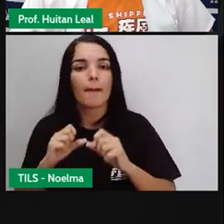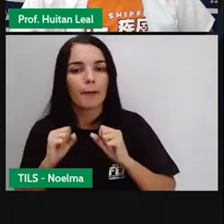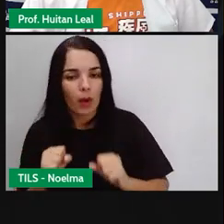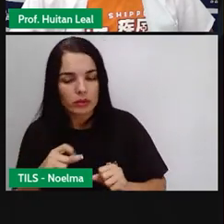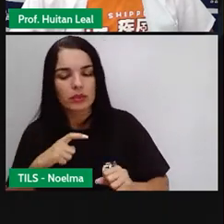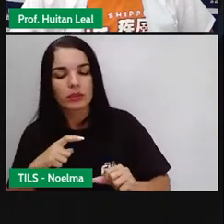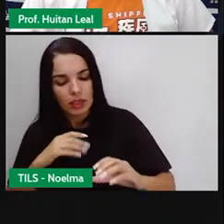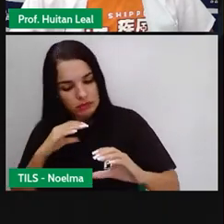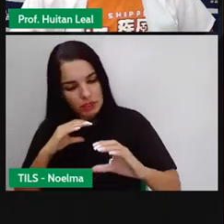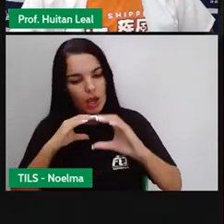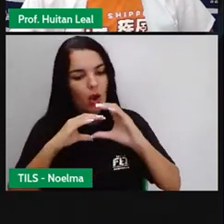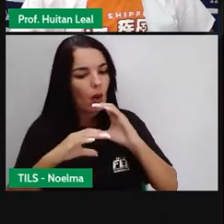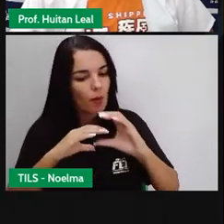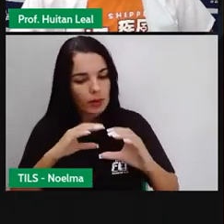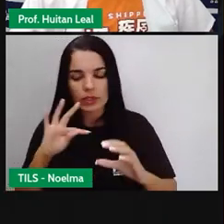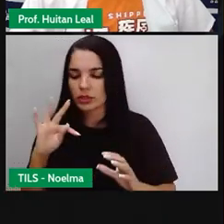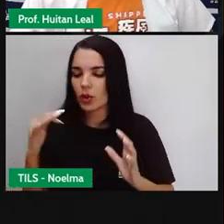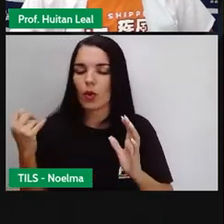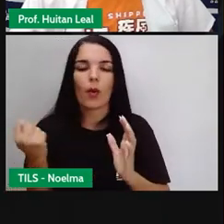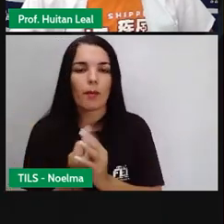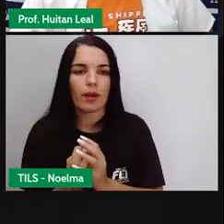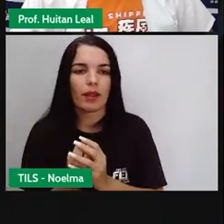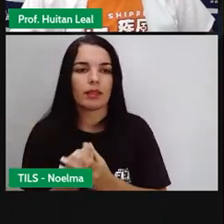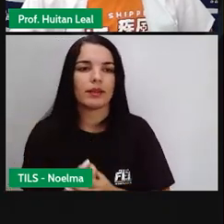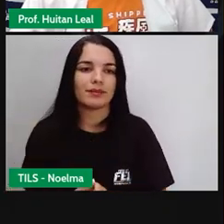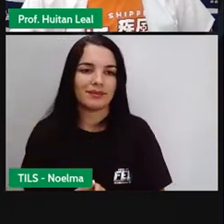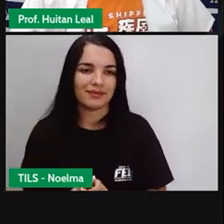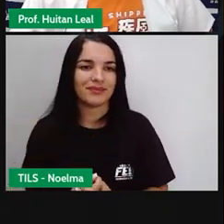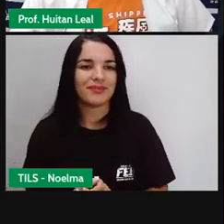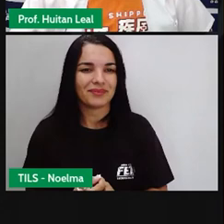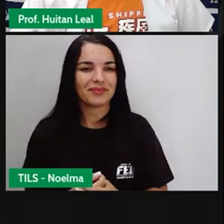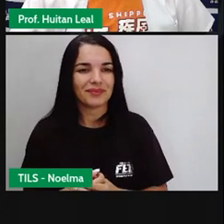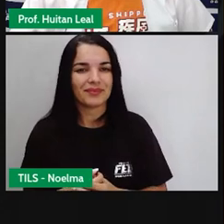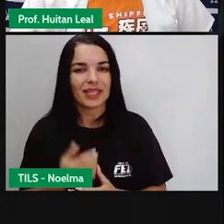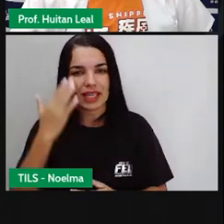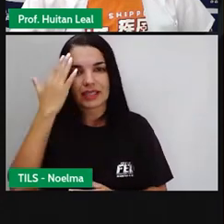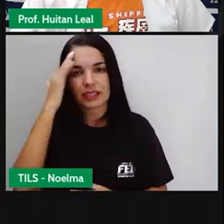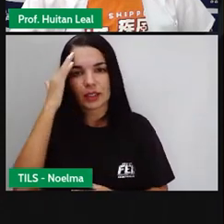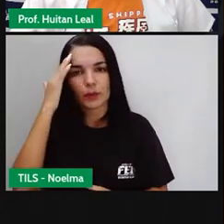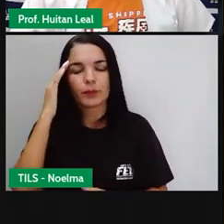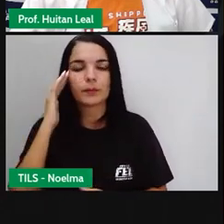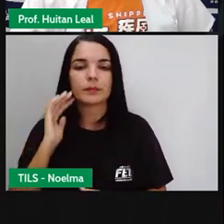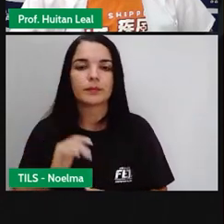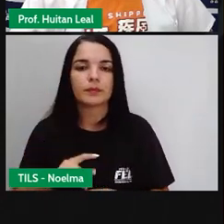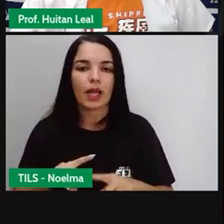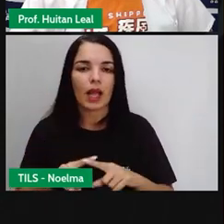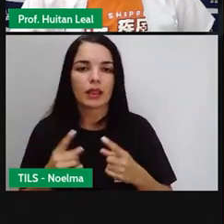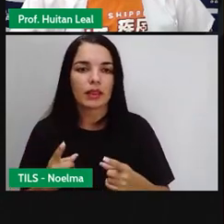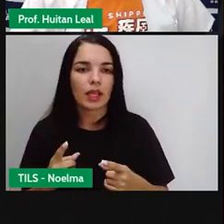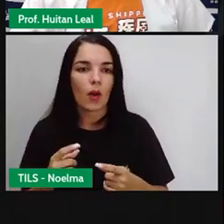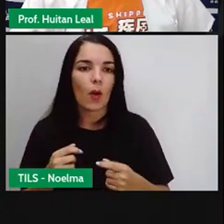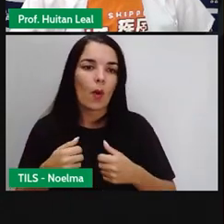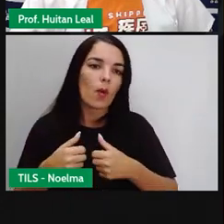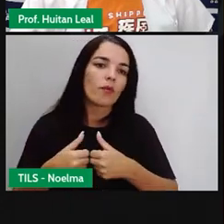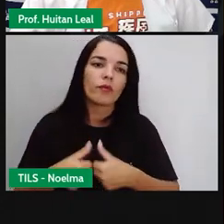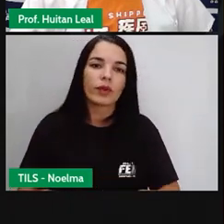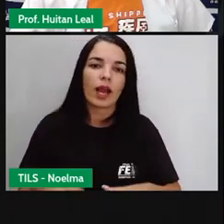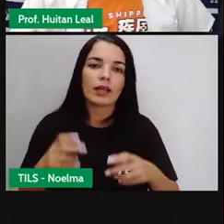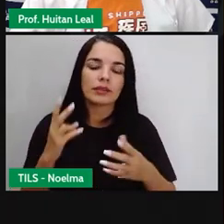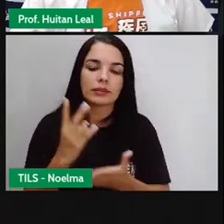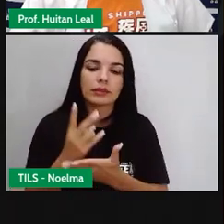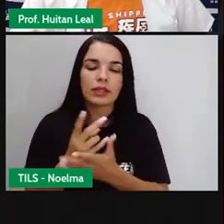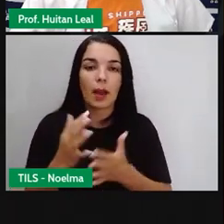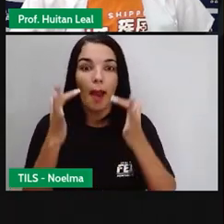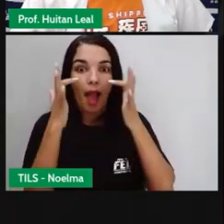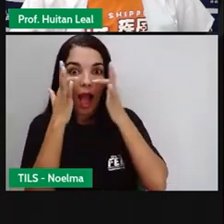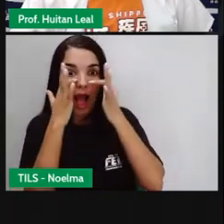uma mensagem. E nessa mensagem, você vai ter uma reação sobre essa mensagem. Então, você fica em estado de alerta